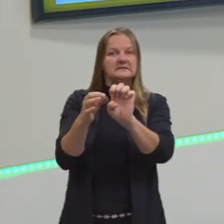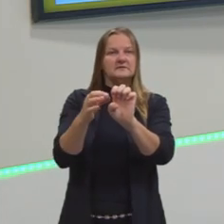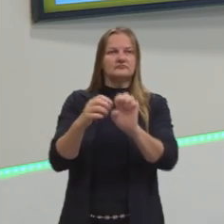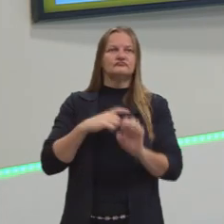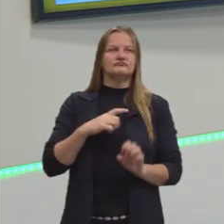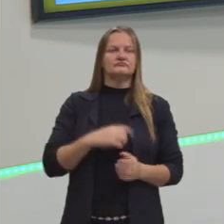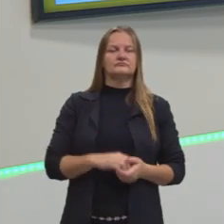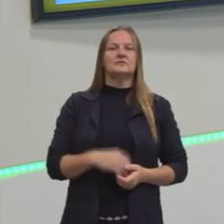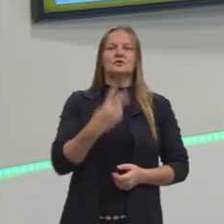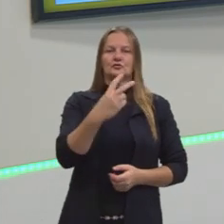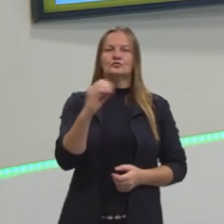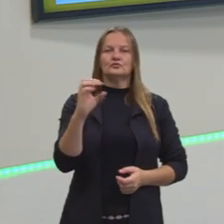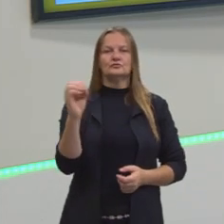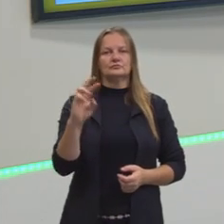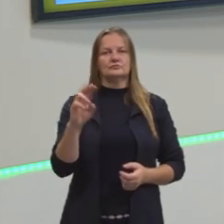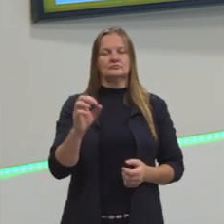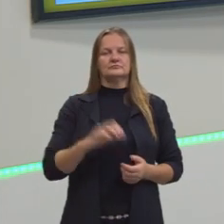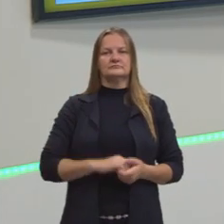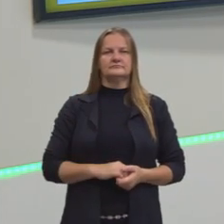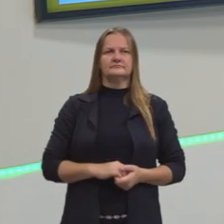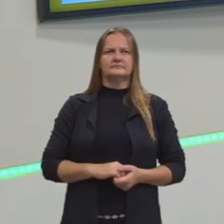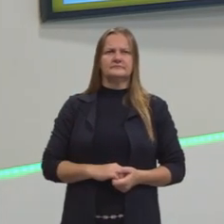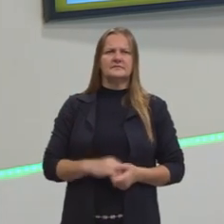então, R$ 200,00. Então,